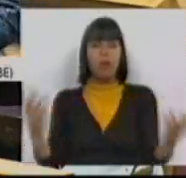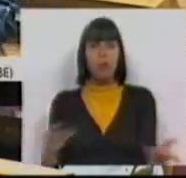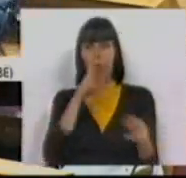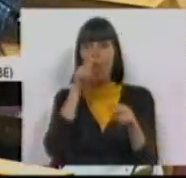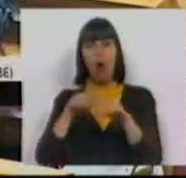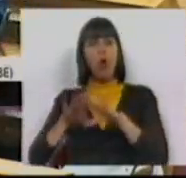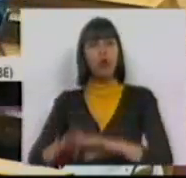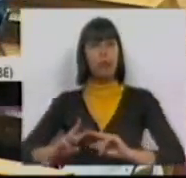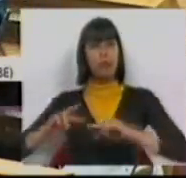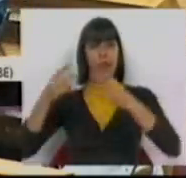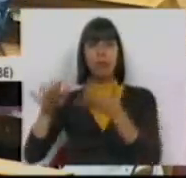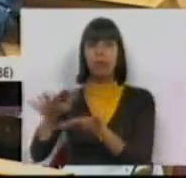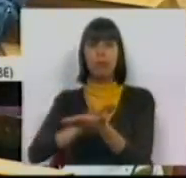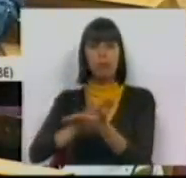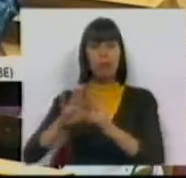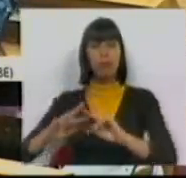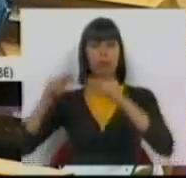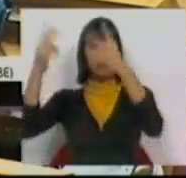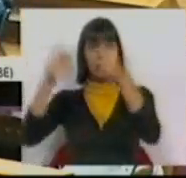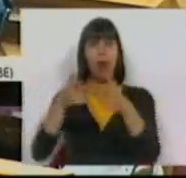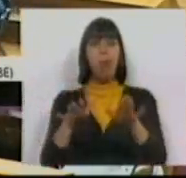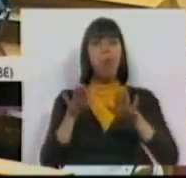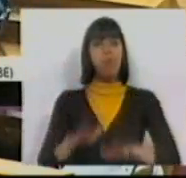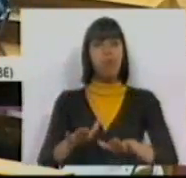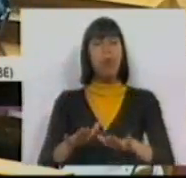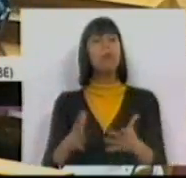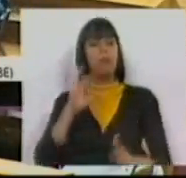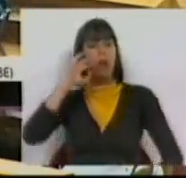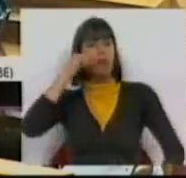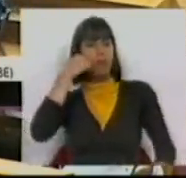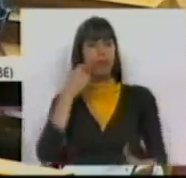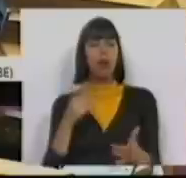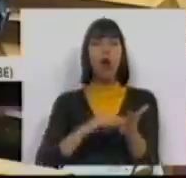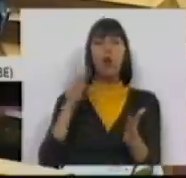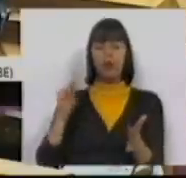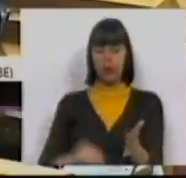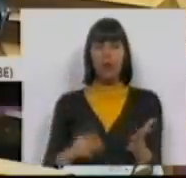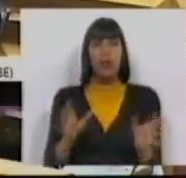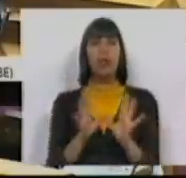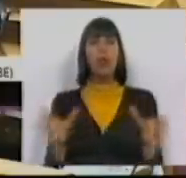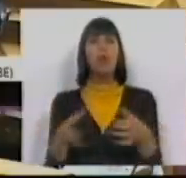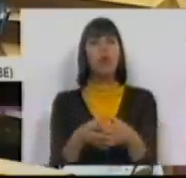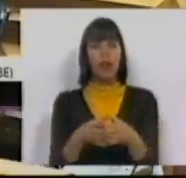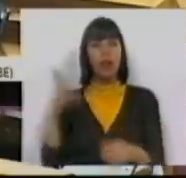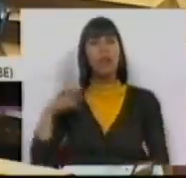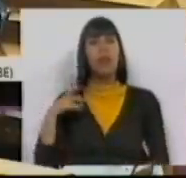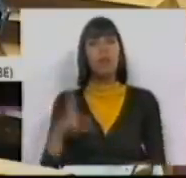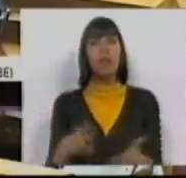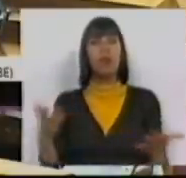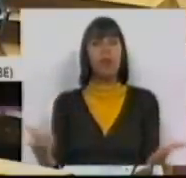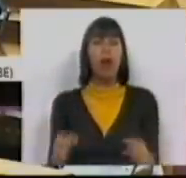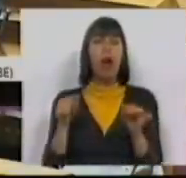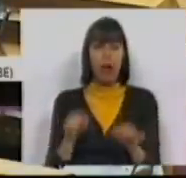congelou as carreiras e progressões e paralisou e atacou a contratação coletiva em Portugal.